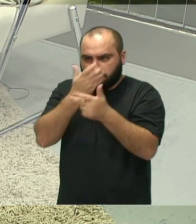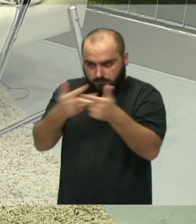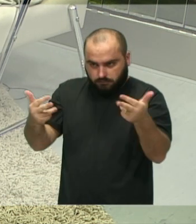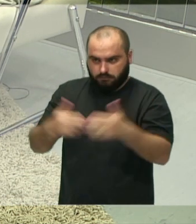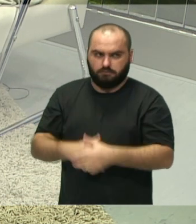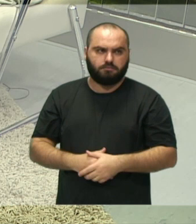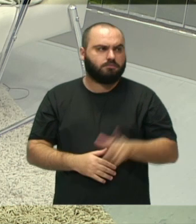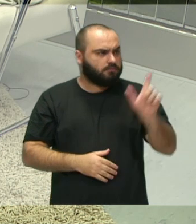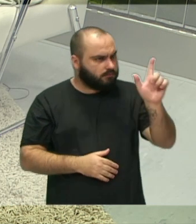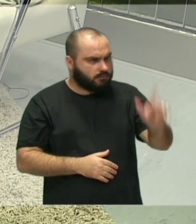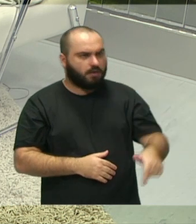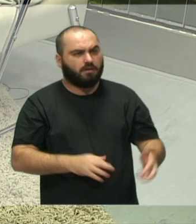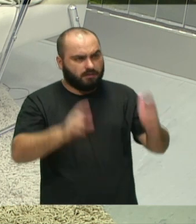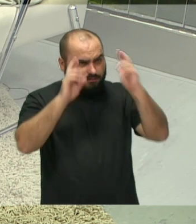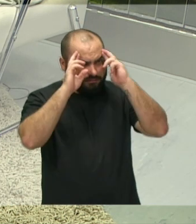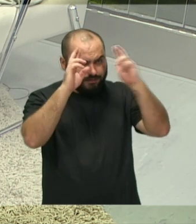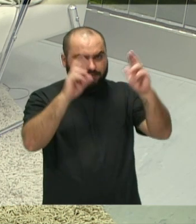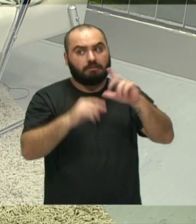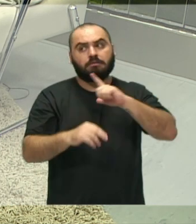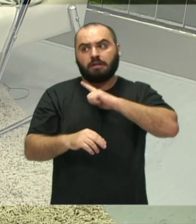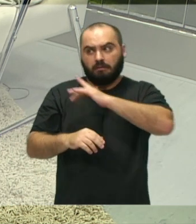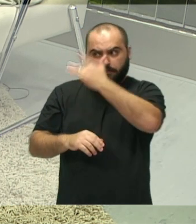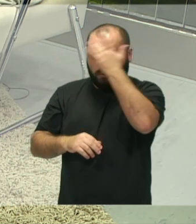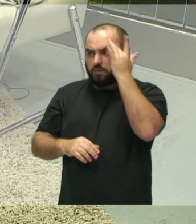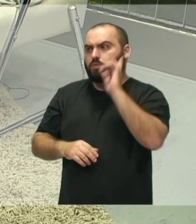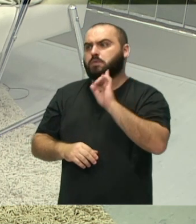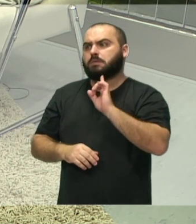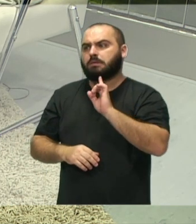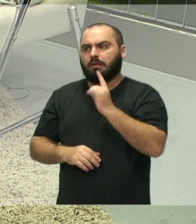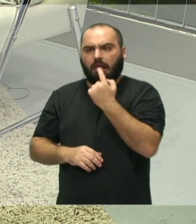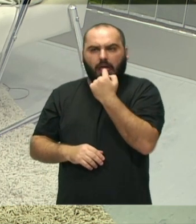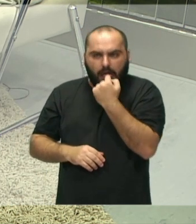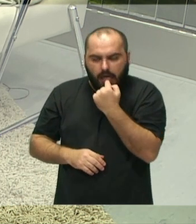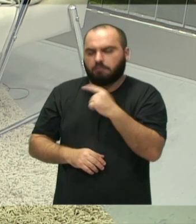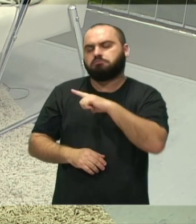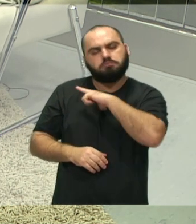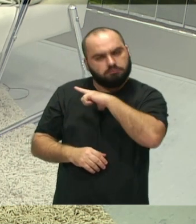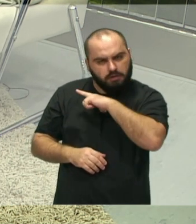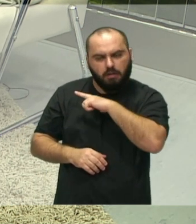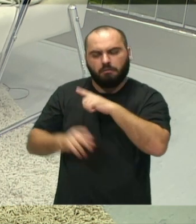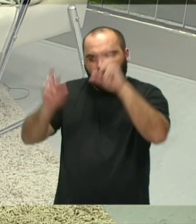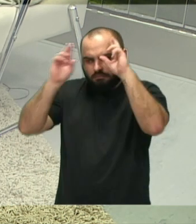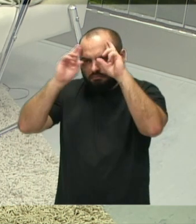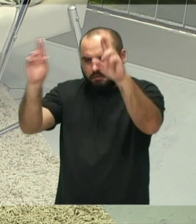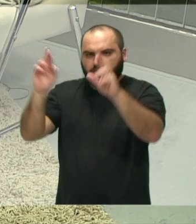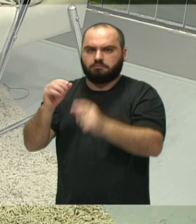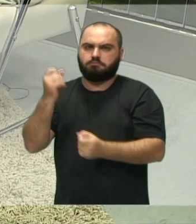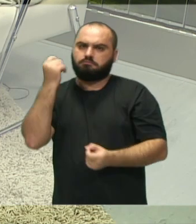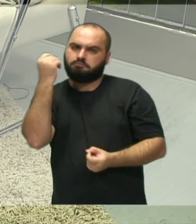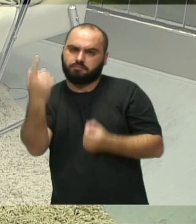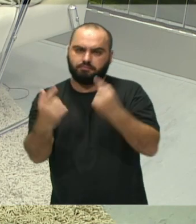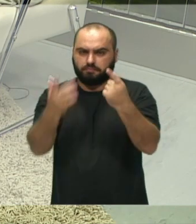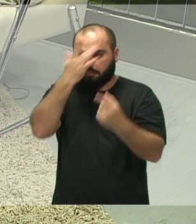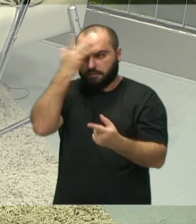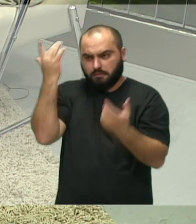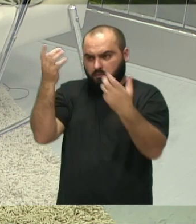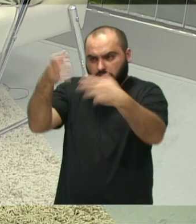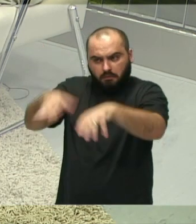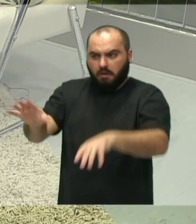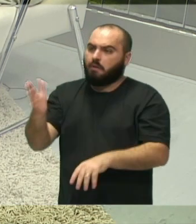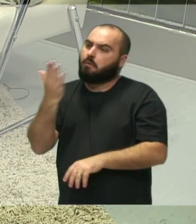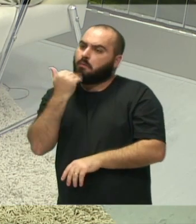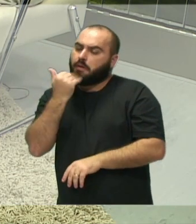assim, é uma questão de respeito. Tem pessoas que têm nojo, tem. A gente tem que respeitar. Então, eu não quero, algumas pessoas não querem comer olhando animal. Por isso, é área